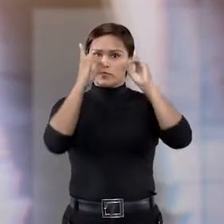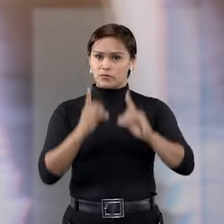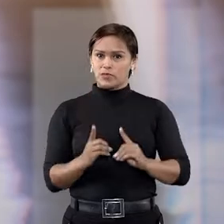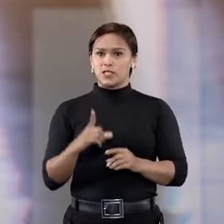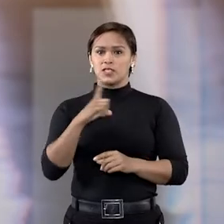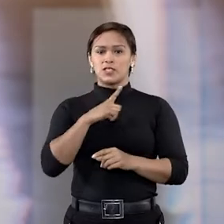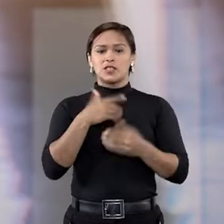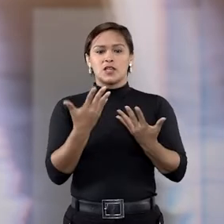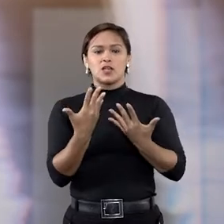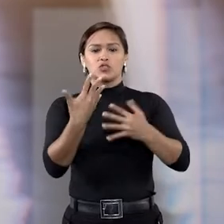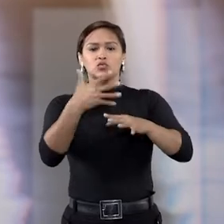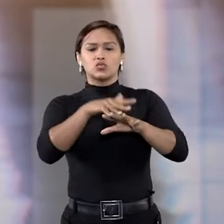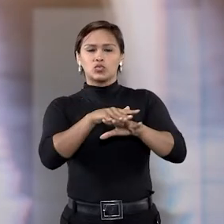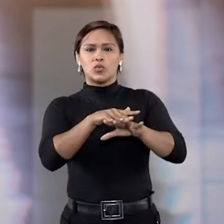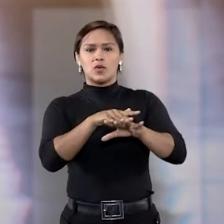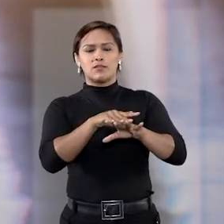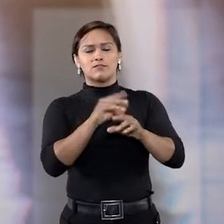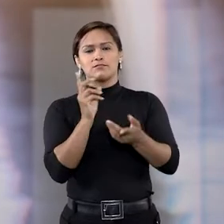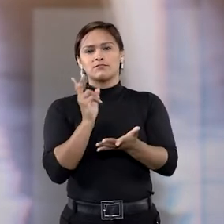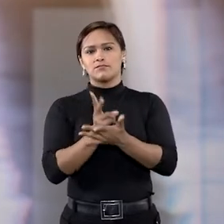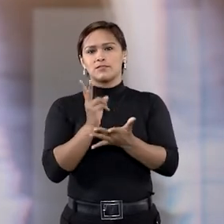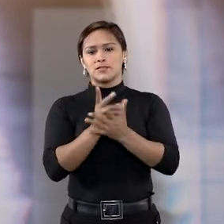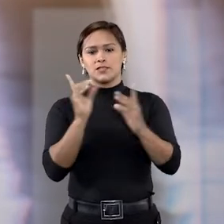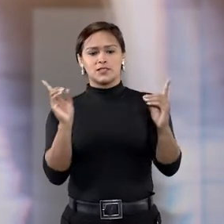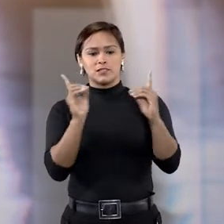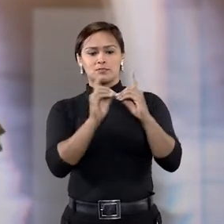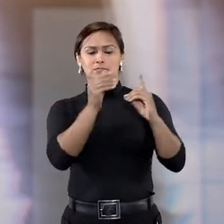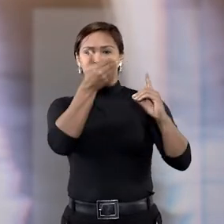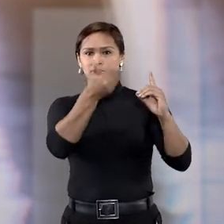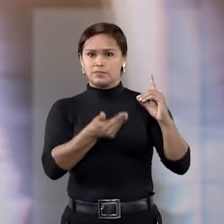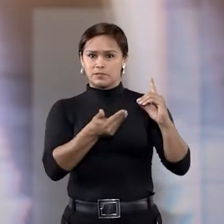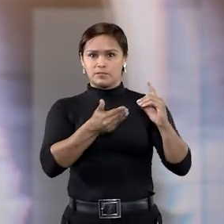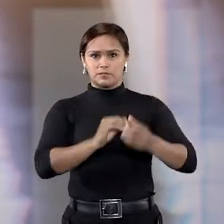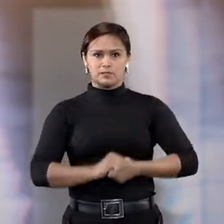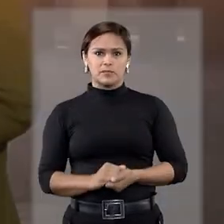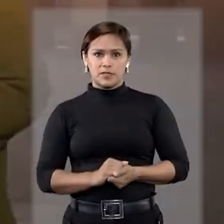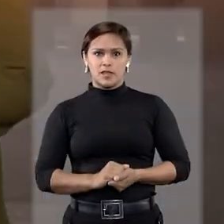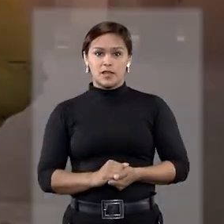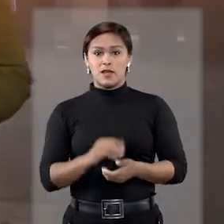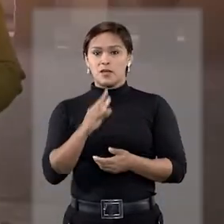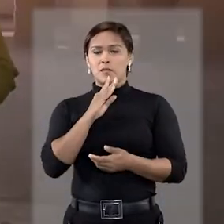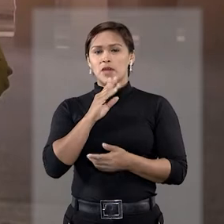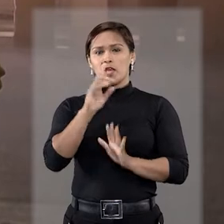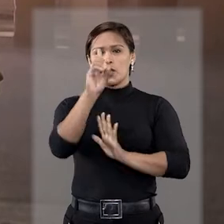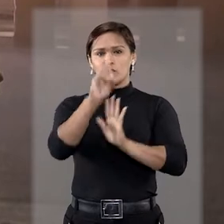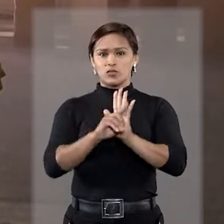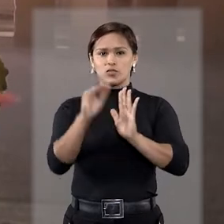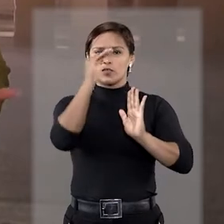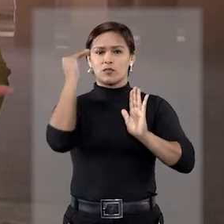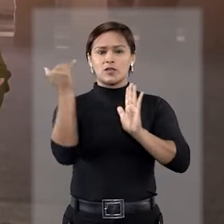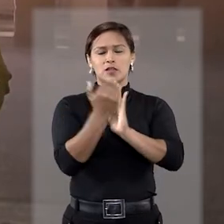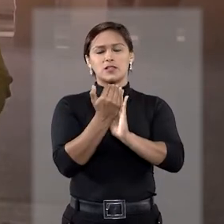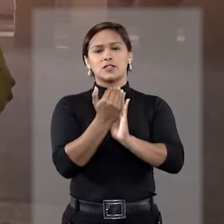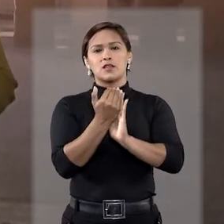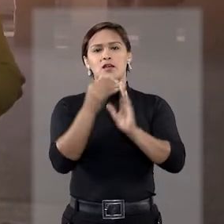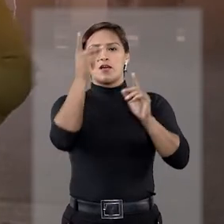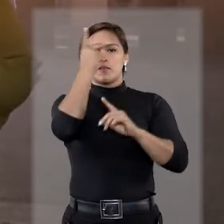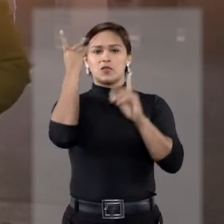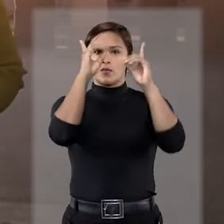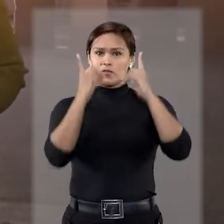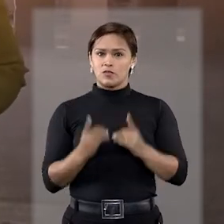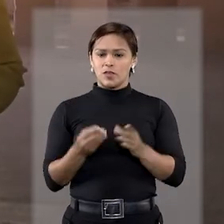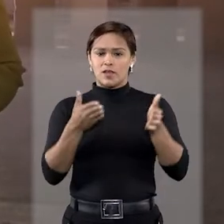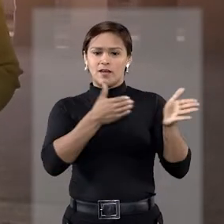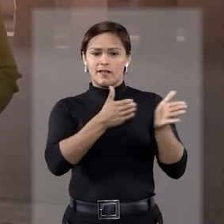deficiência, a sua interação é sempre com uma pessoa. Para conhecer os direitos e deveres da pessoa com